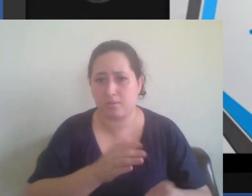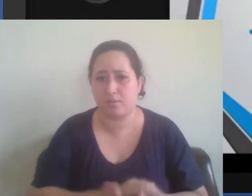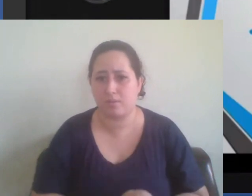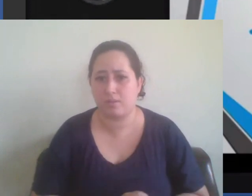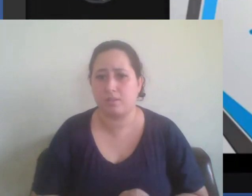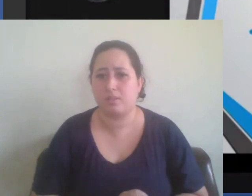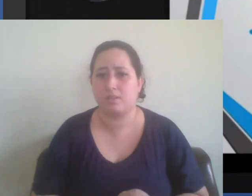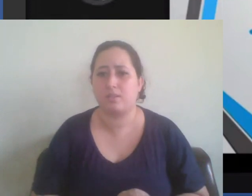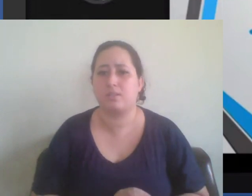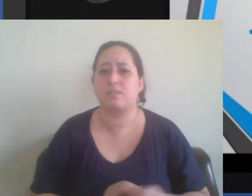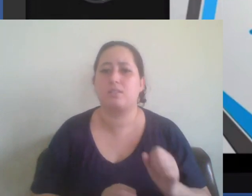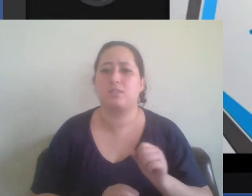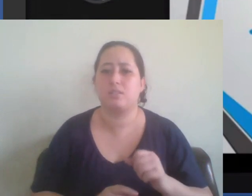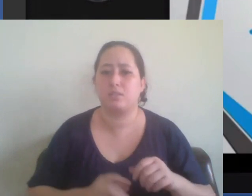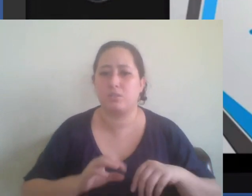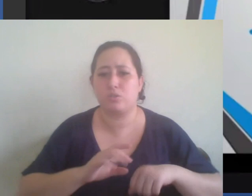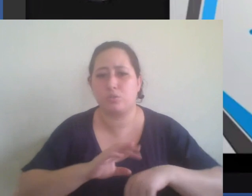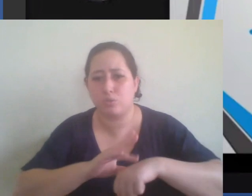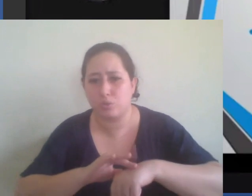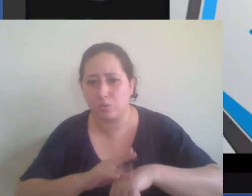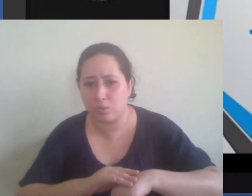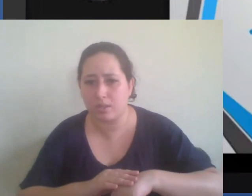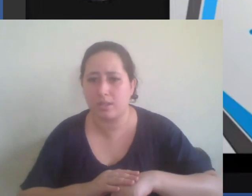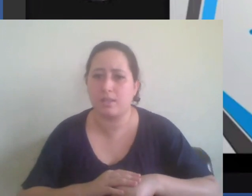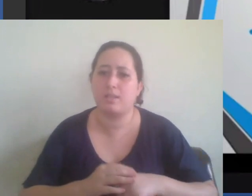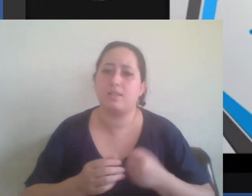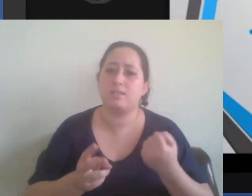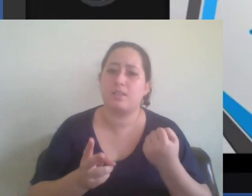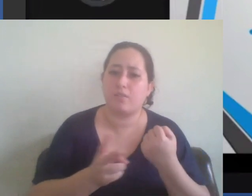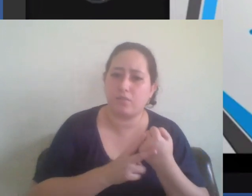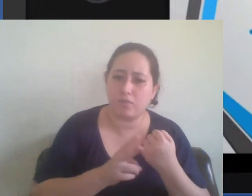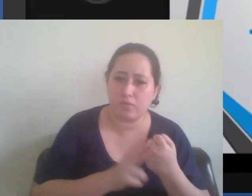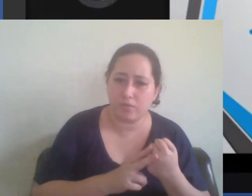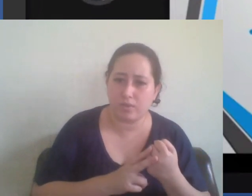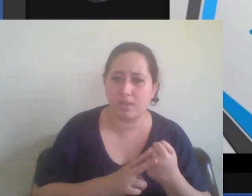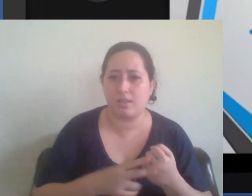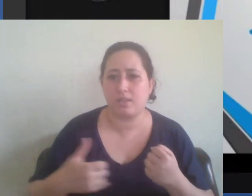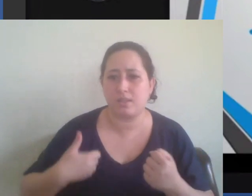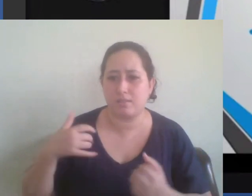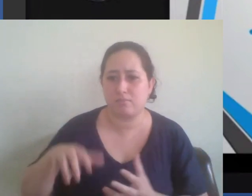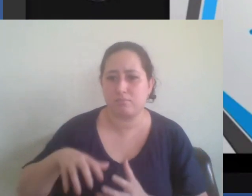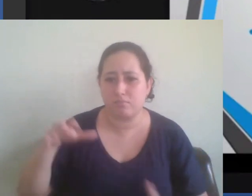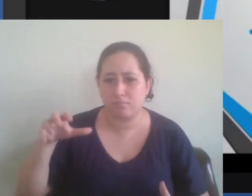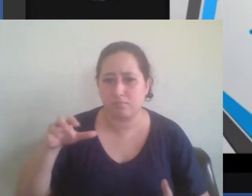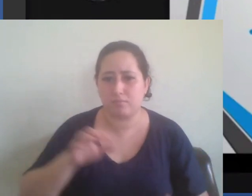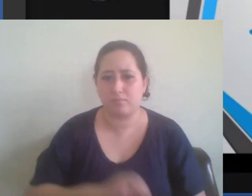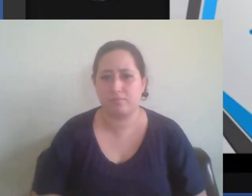doença invalidez jovens velhice toda uma série